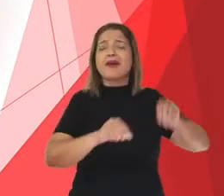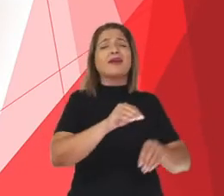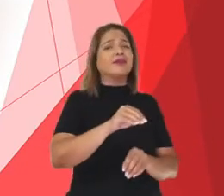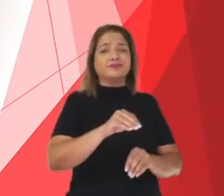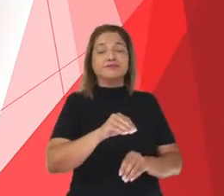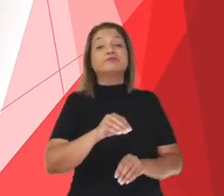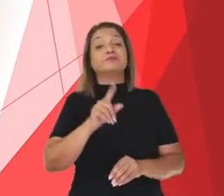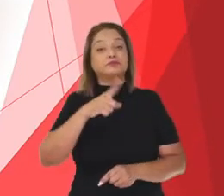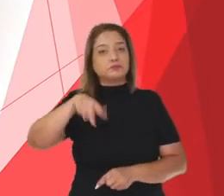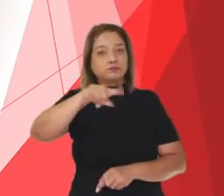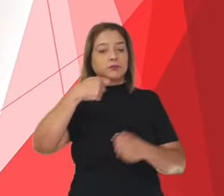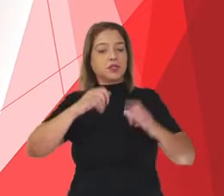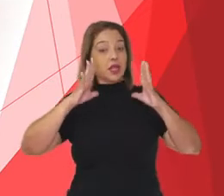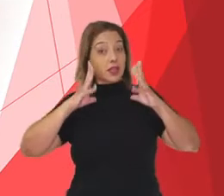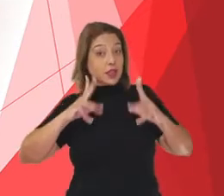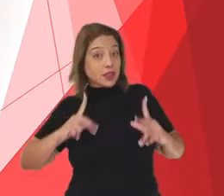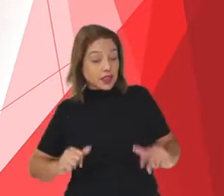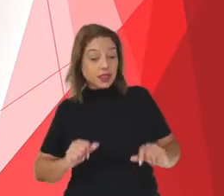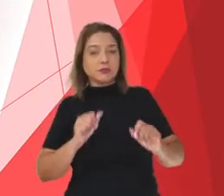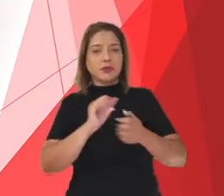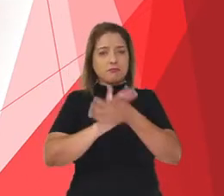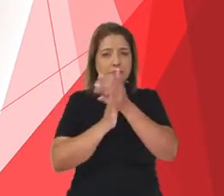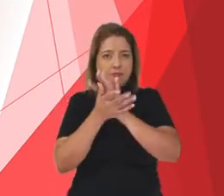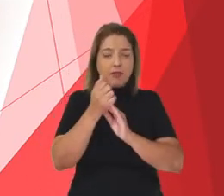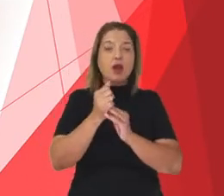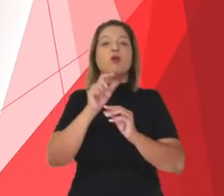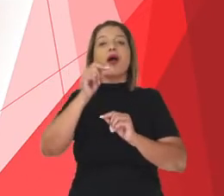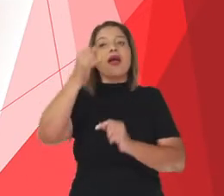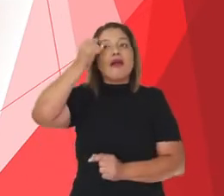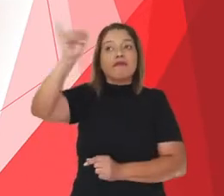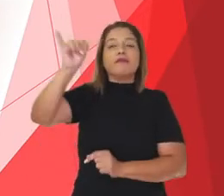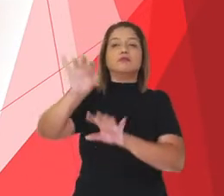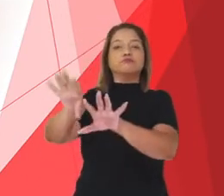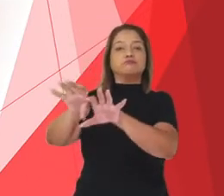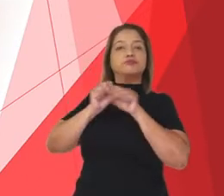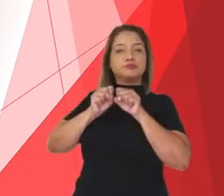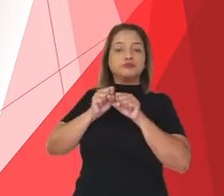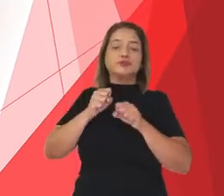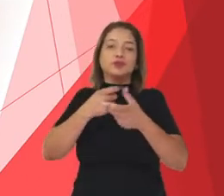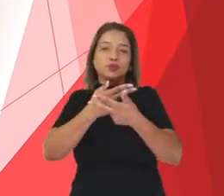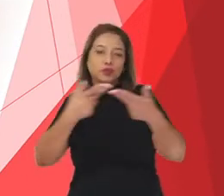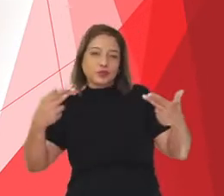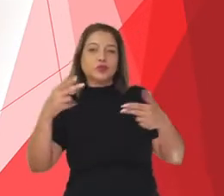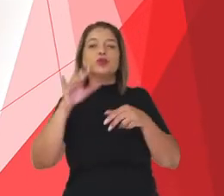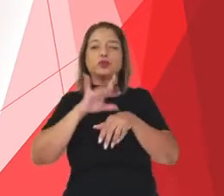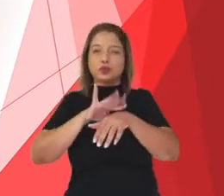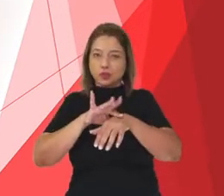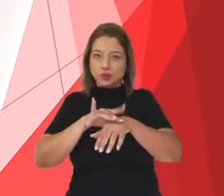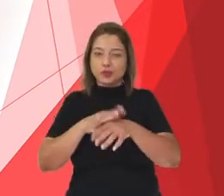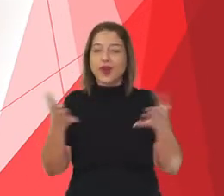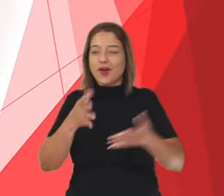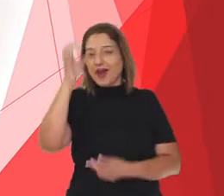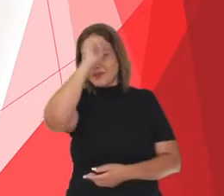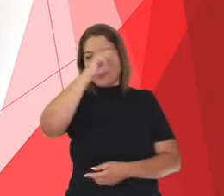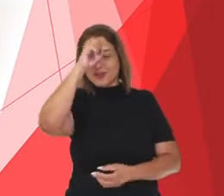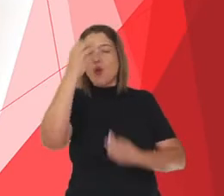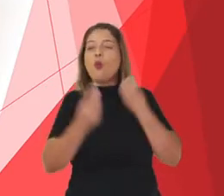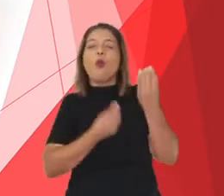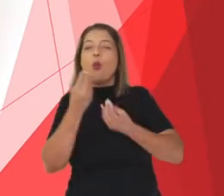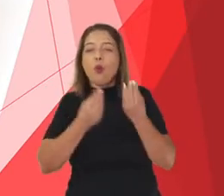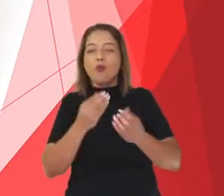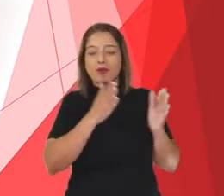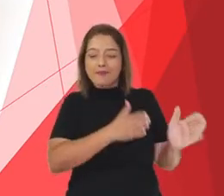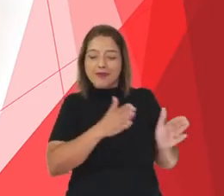limpinhas ajuda a prevenir contaminações. Vamos aprender um passo a passo de como lavar as